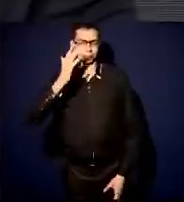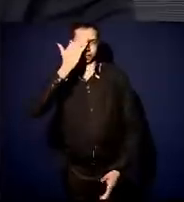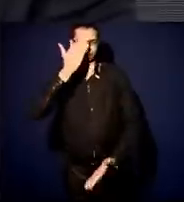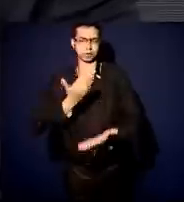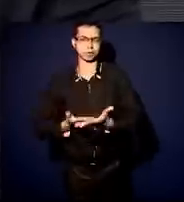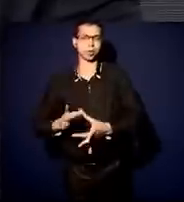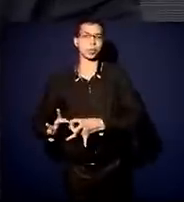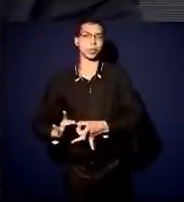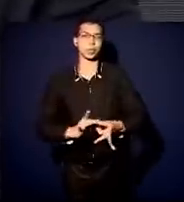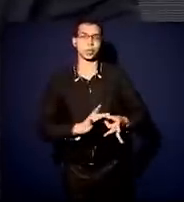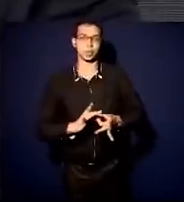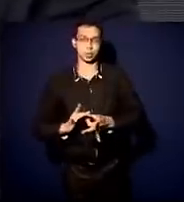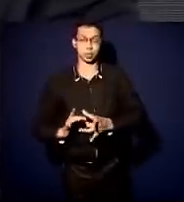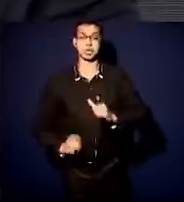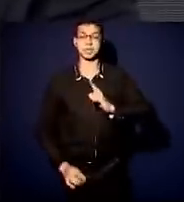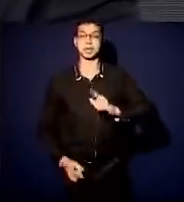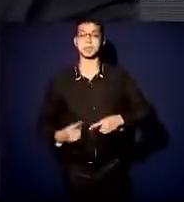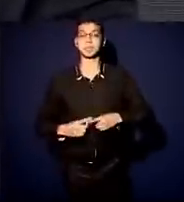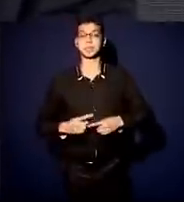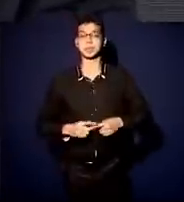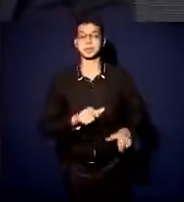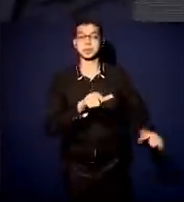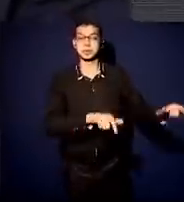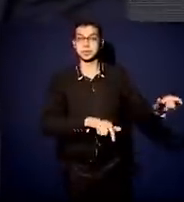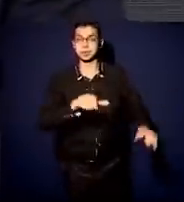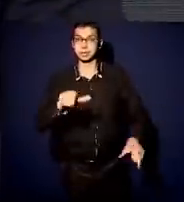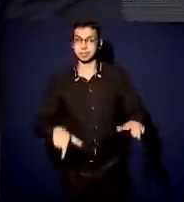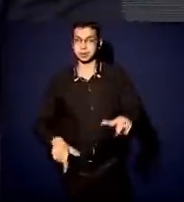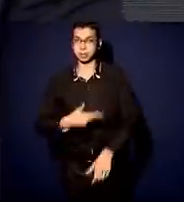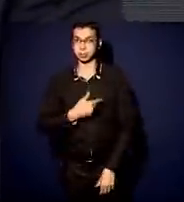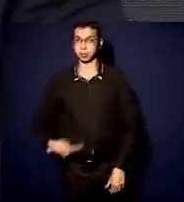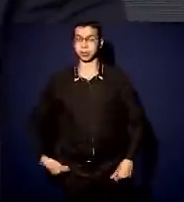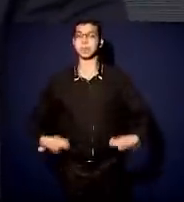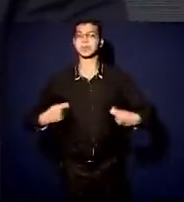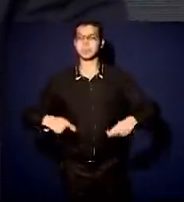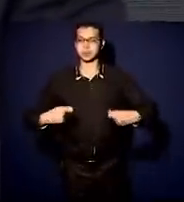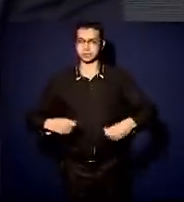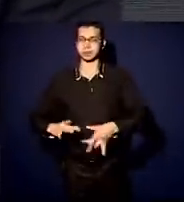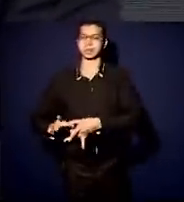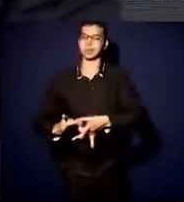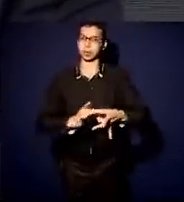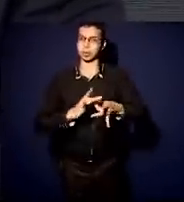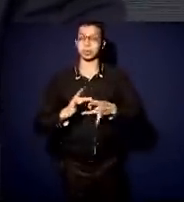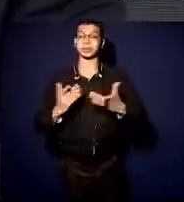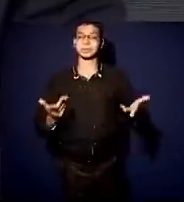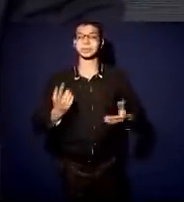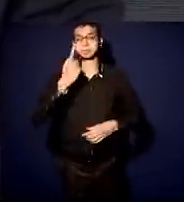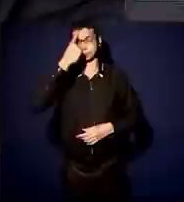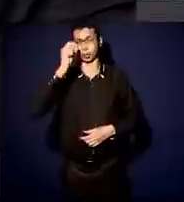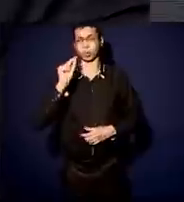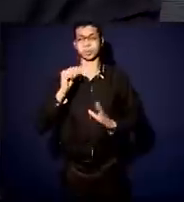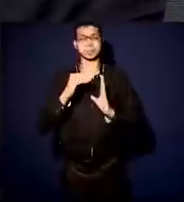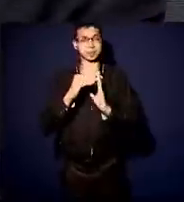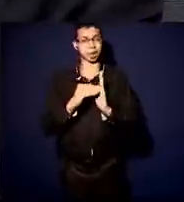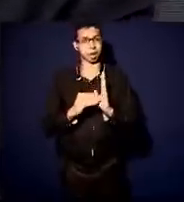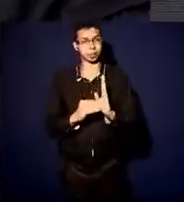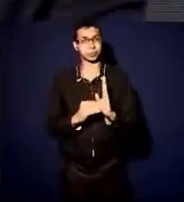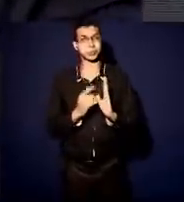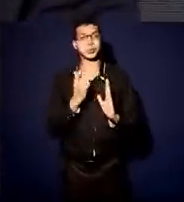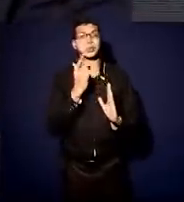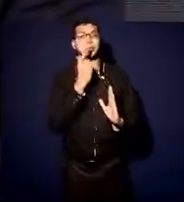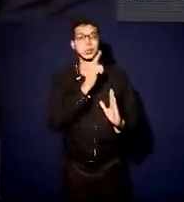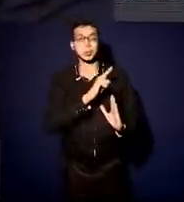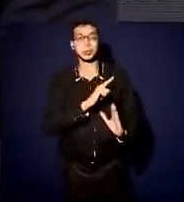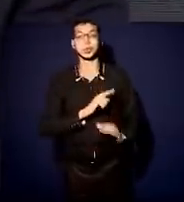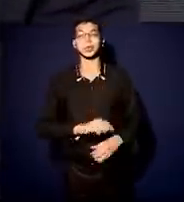de união que os homens públicos têm que ter, a ideia é fazer com que a gente possa, em algumas pautas específicas, que possam unir